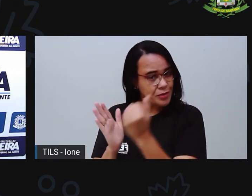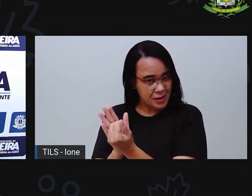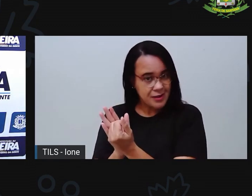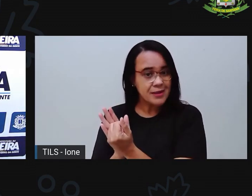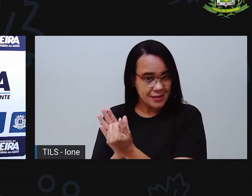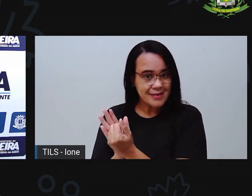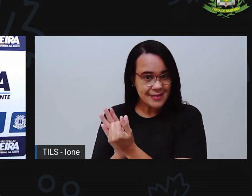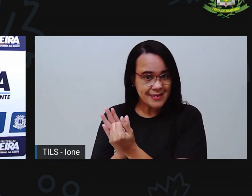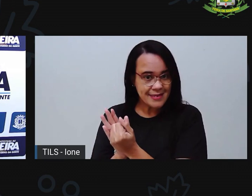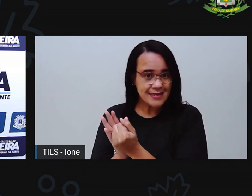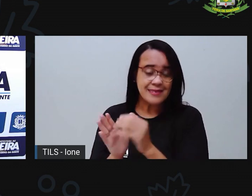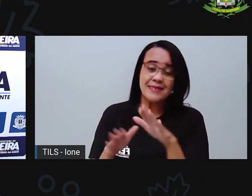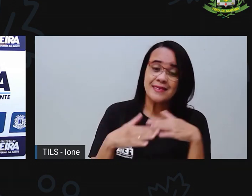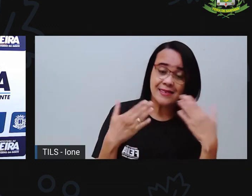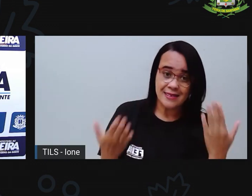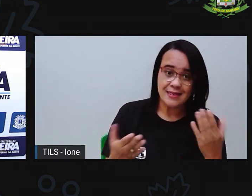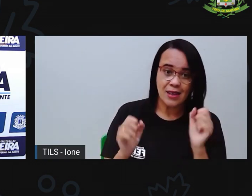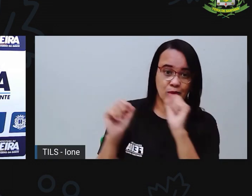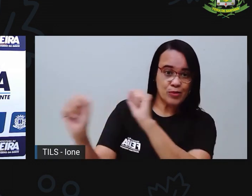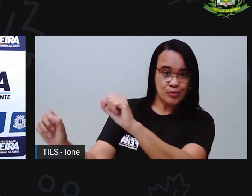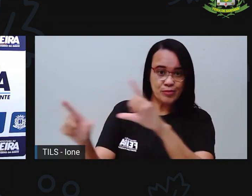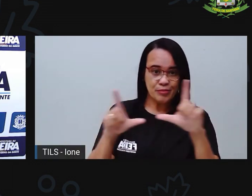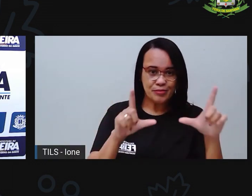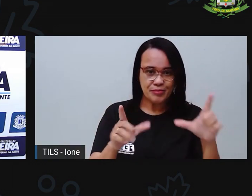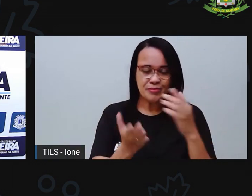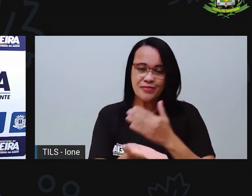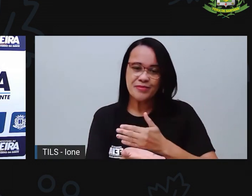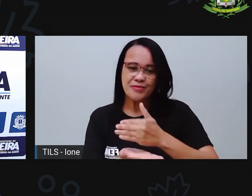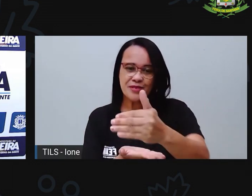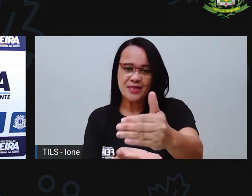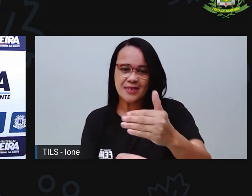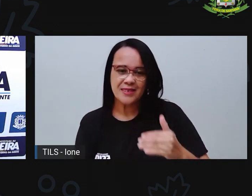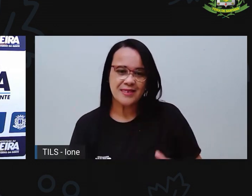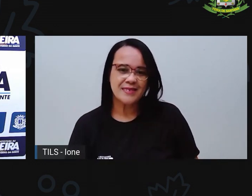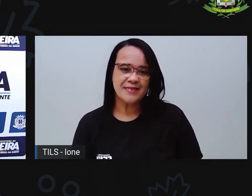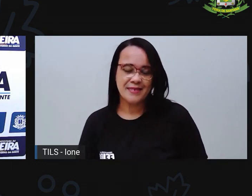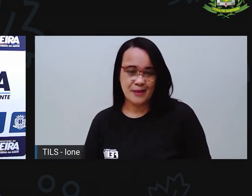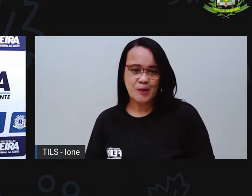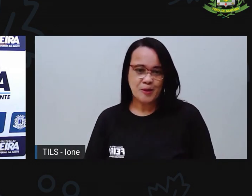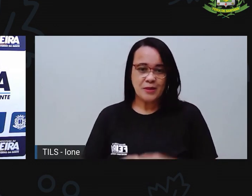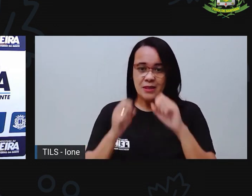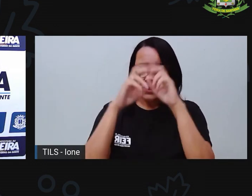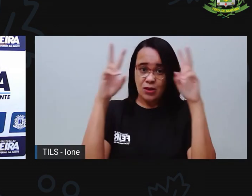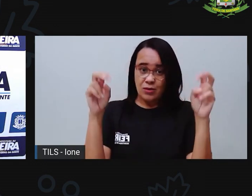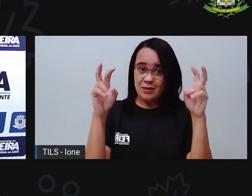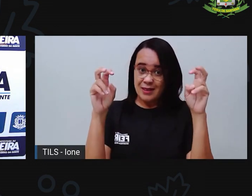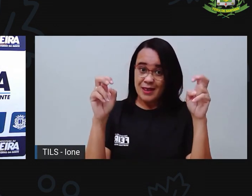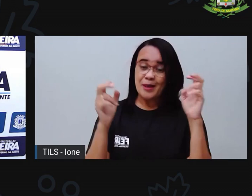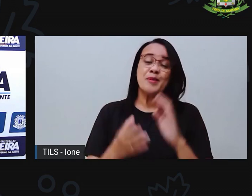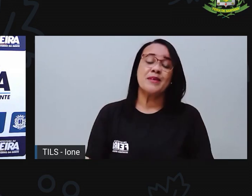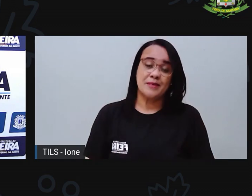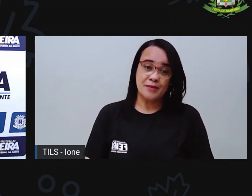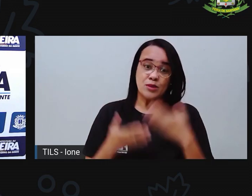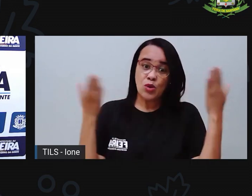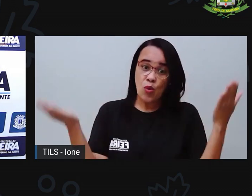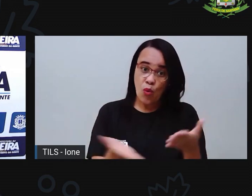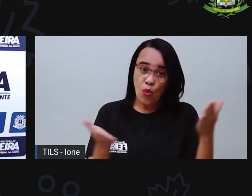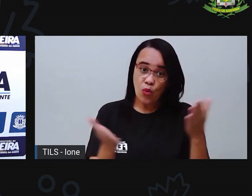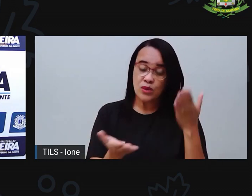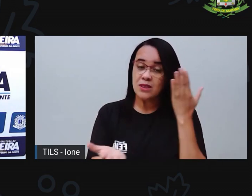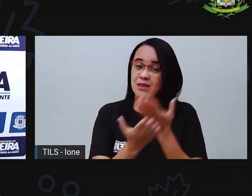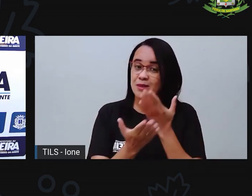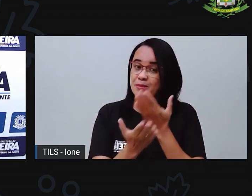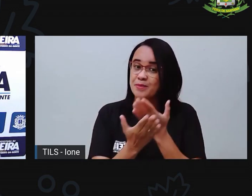Deixa eu botar aqui no slide. A rotina, o tema da nossa aula e o que vocês vão aprender com a aula de